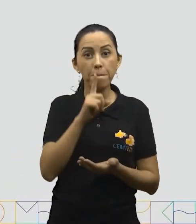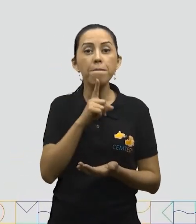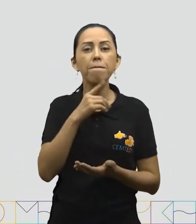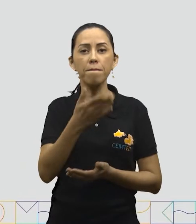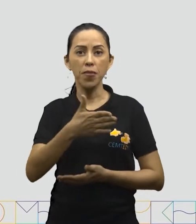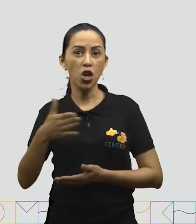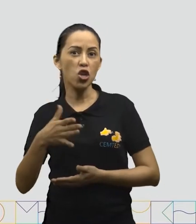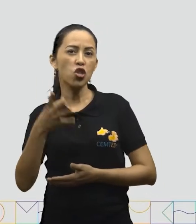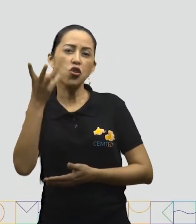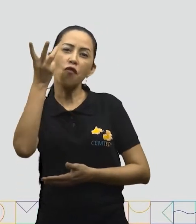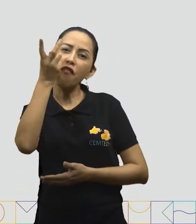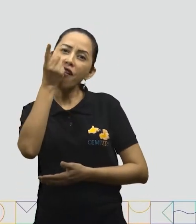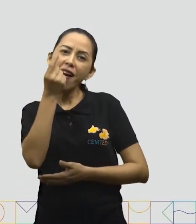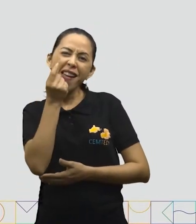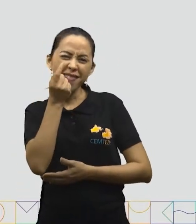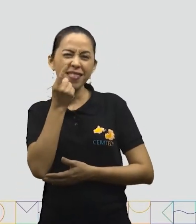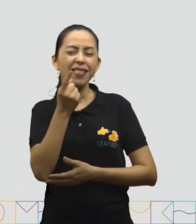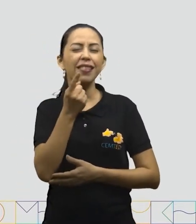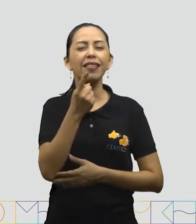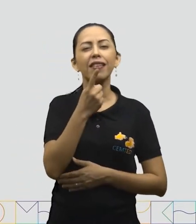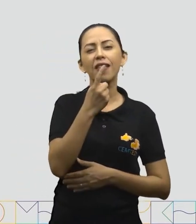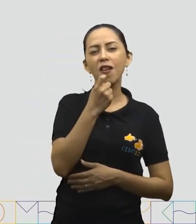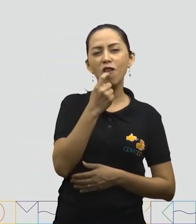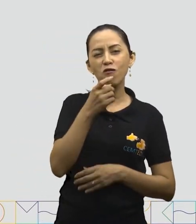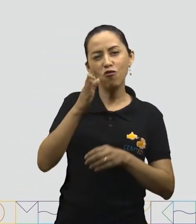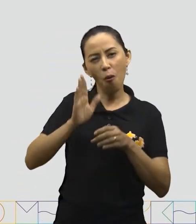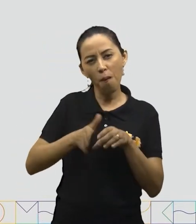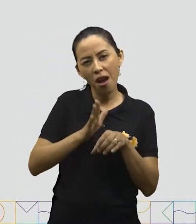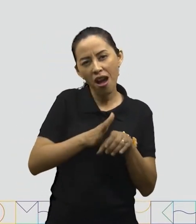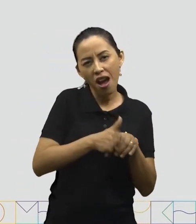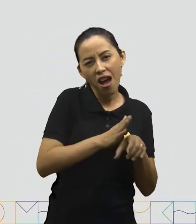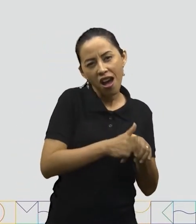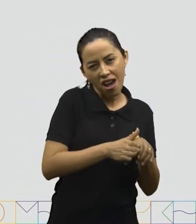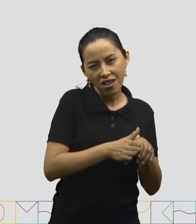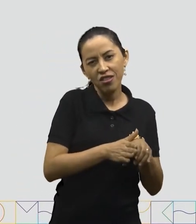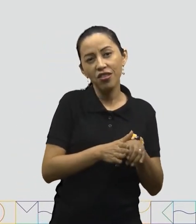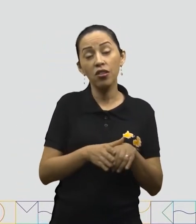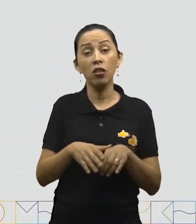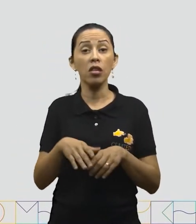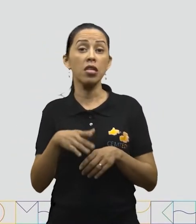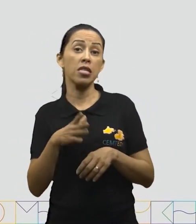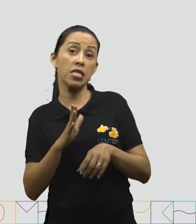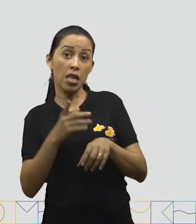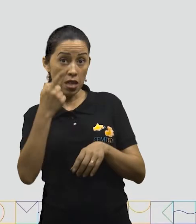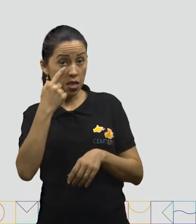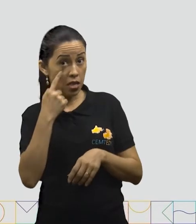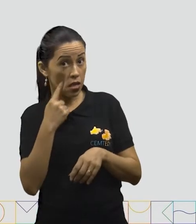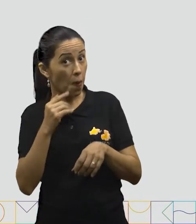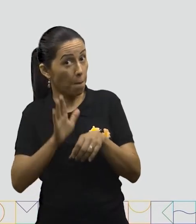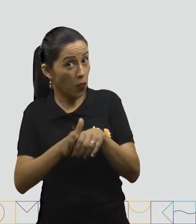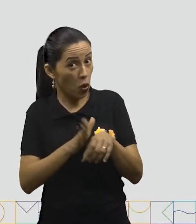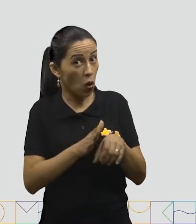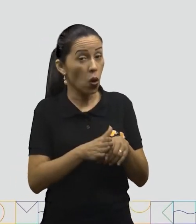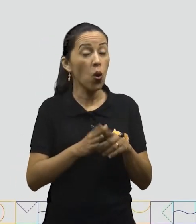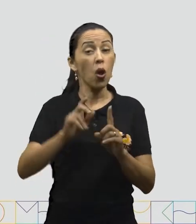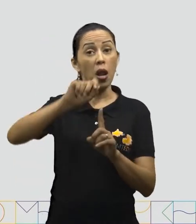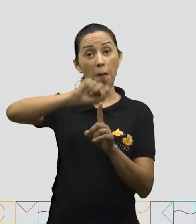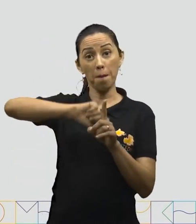alface, cebola, banana, tucumã, pupunha,